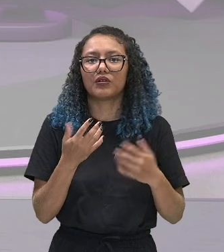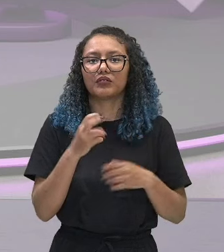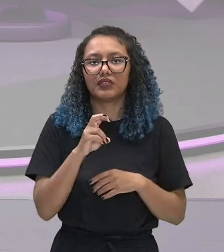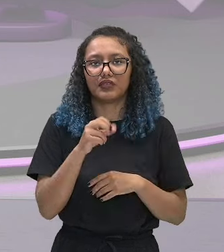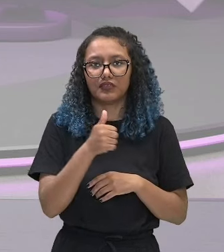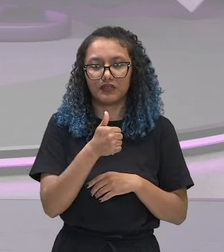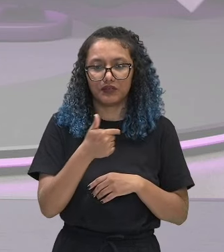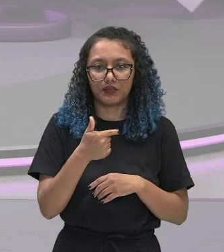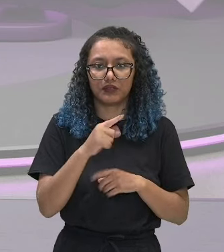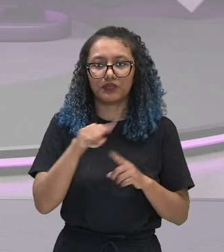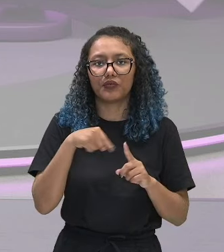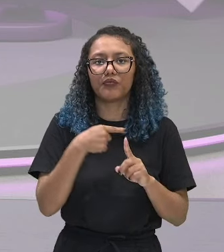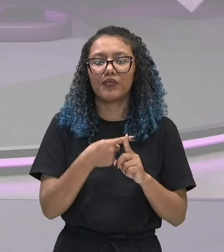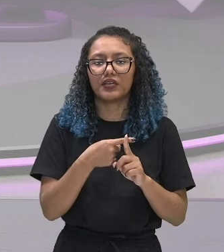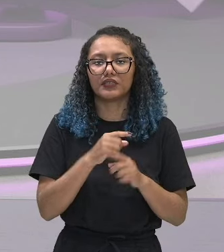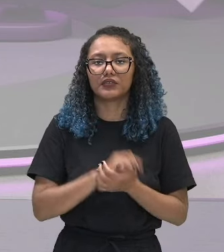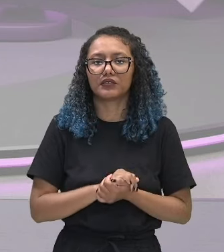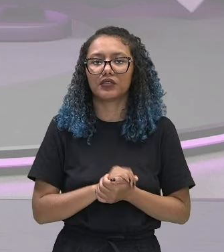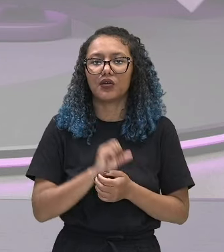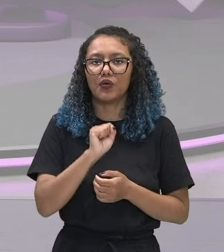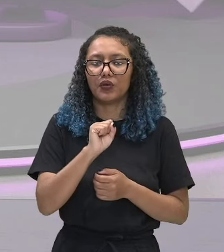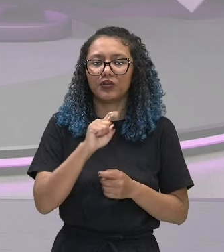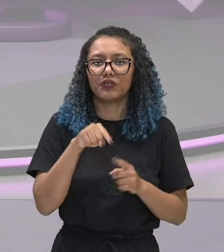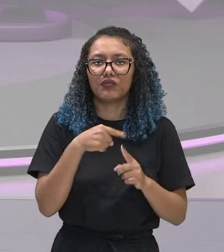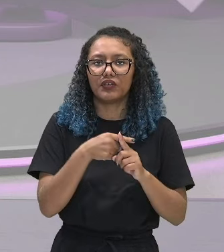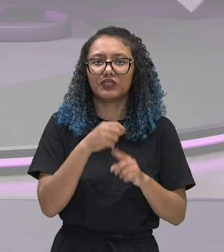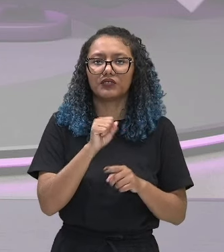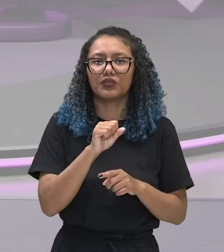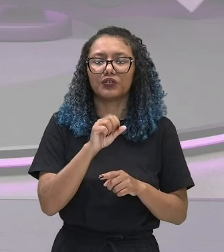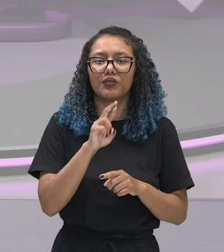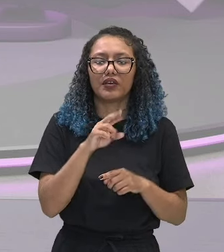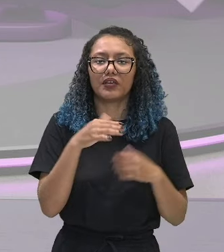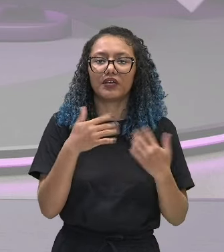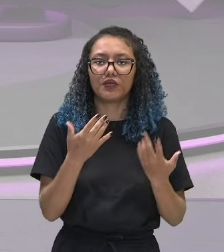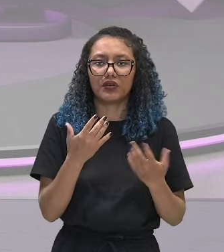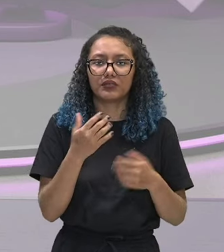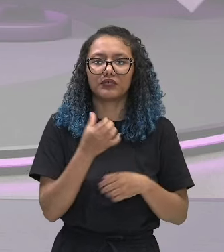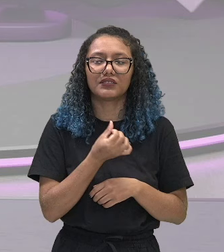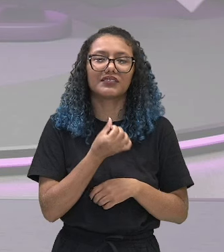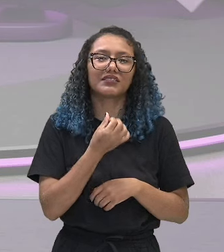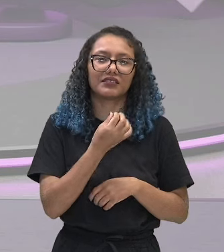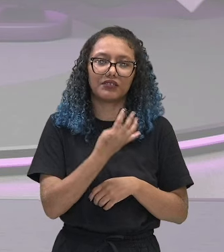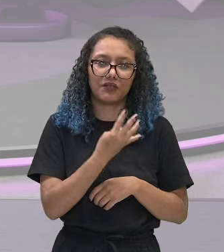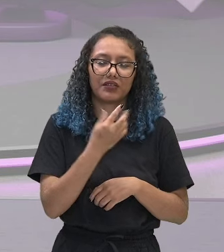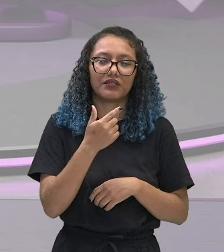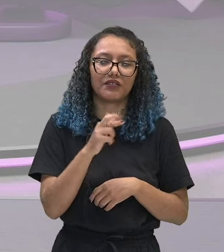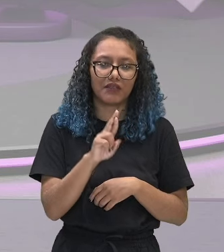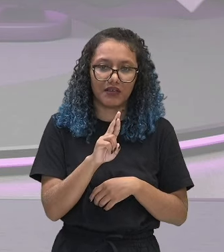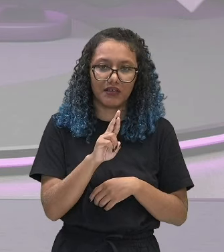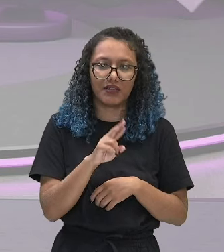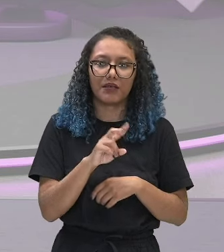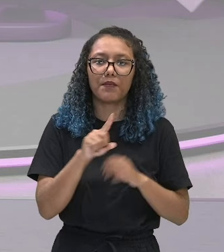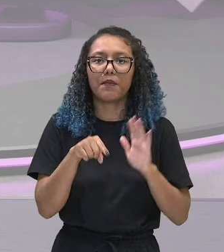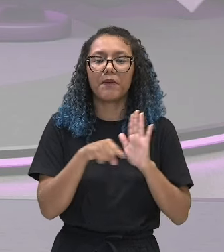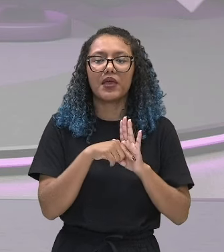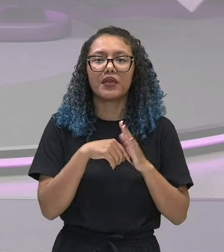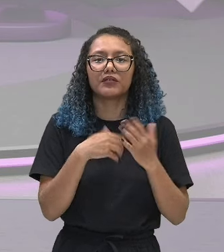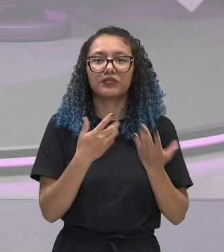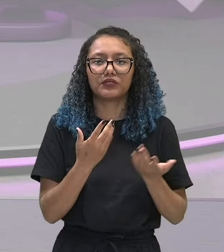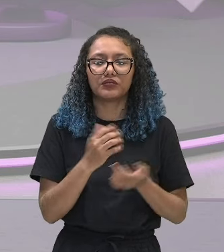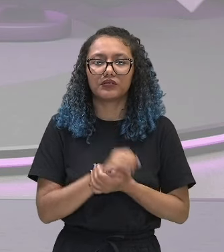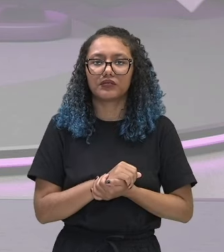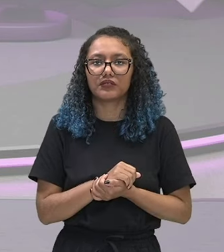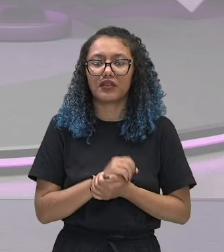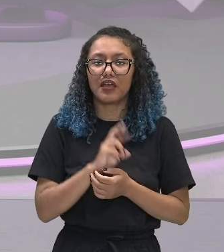mais 8 vezes 8r, que dá 64r, menos r